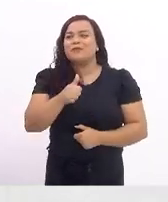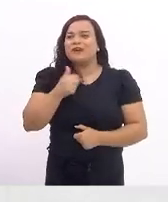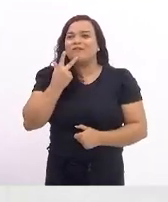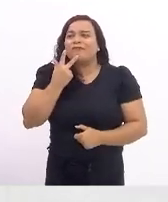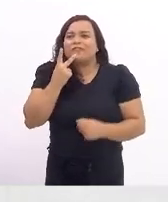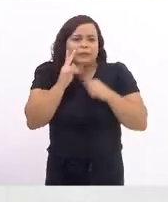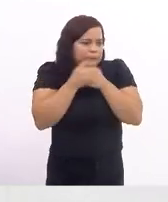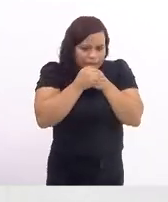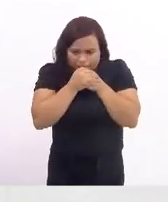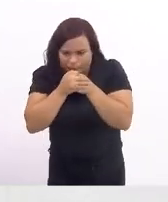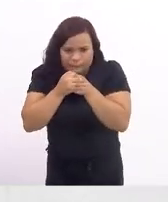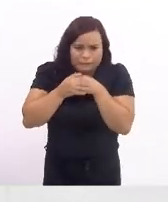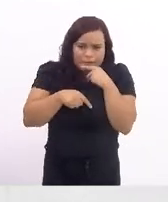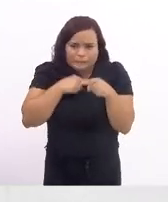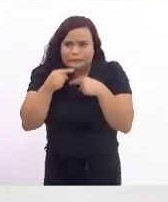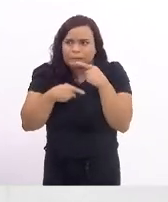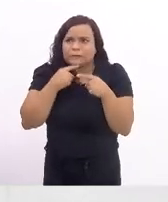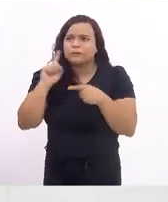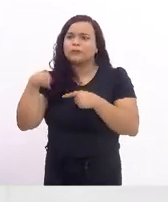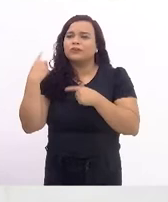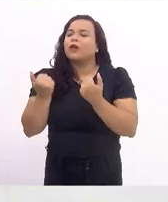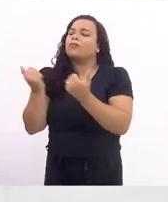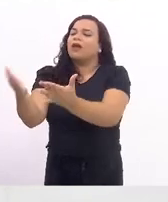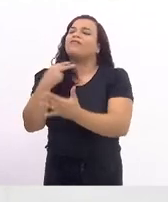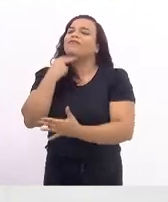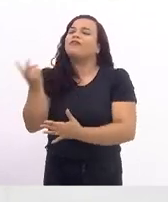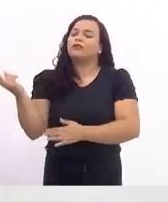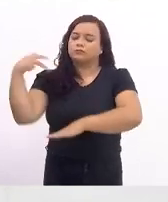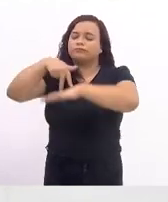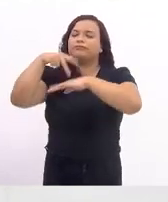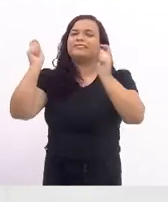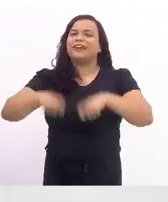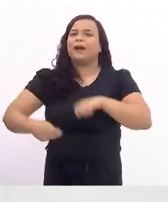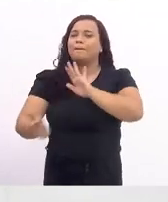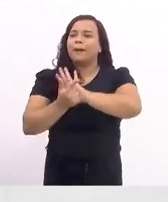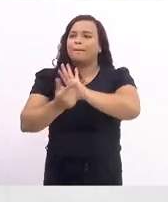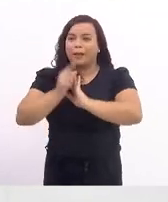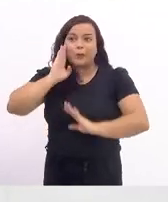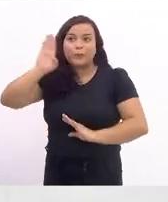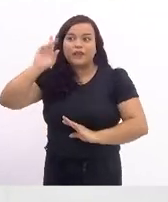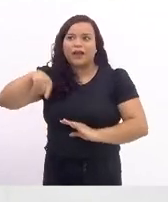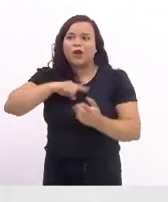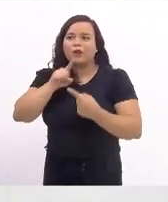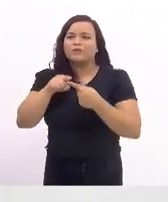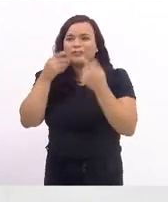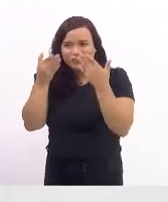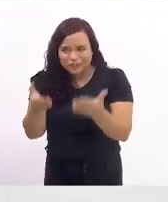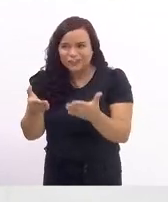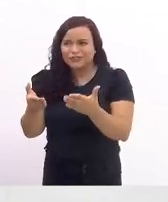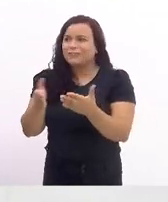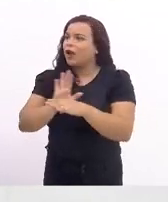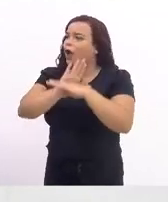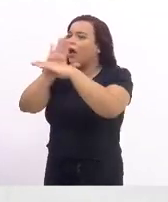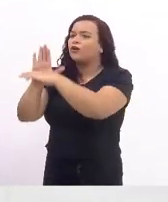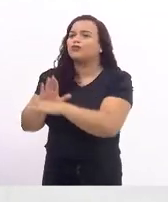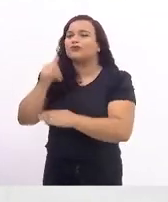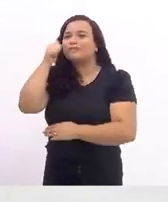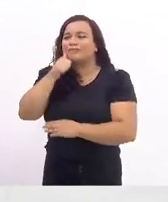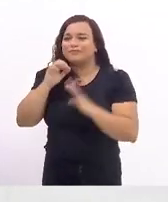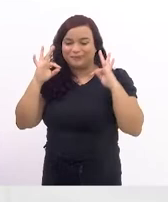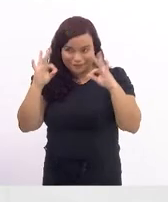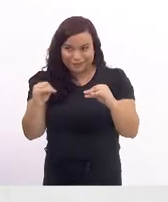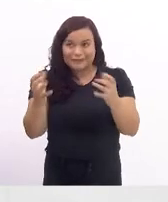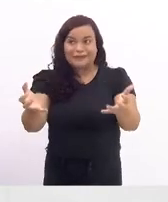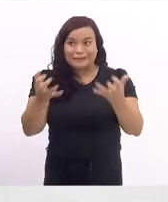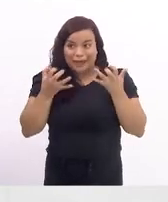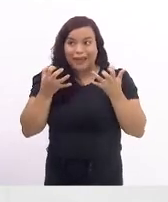Esse é o nosso principal papel. Nós estamos aqui com o objetivo de puxar outras. Nós queremos muito que o